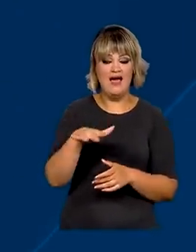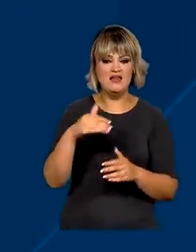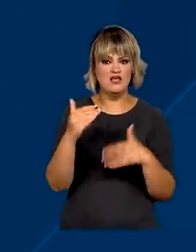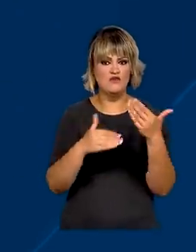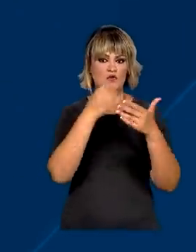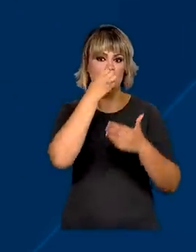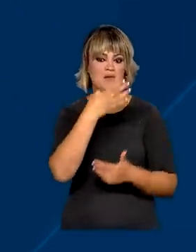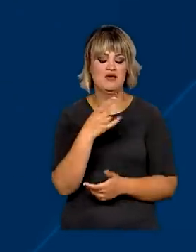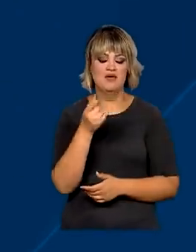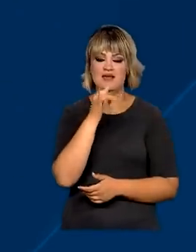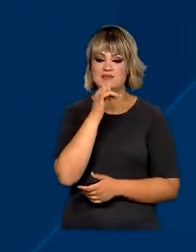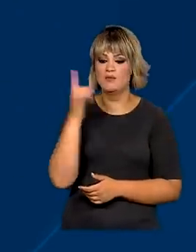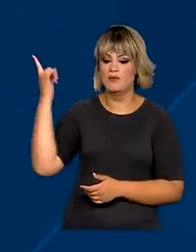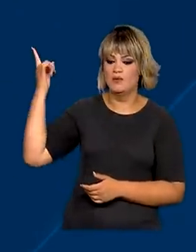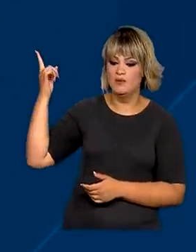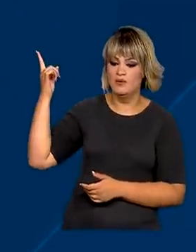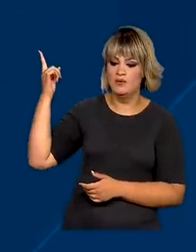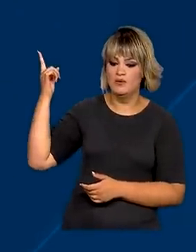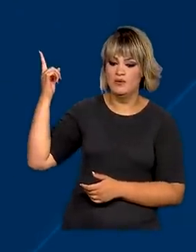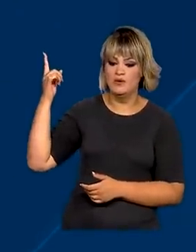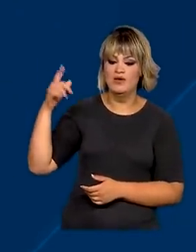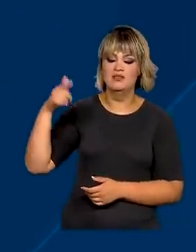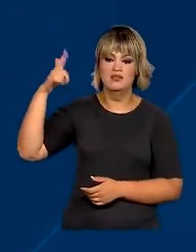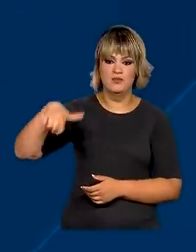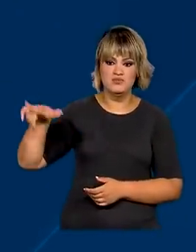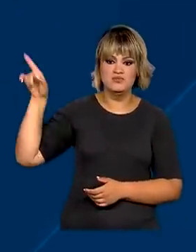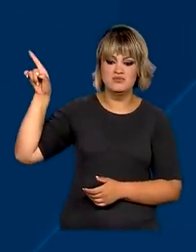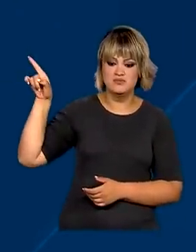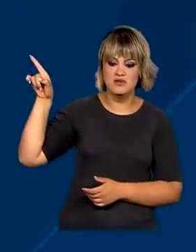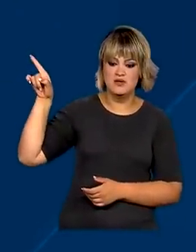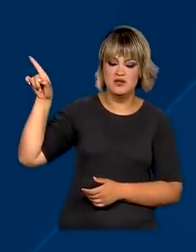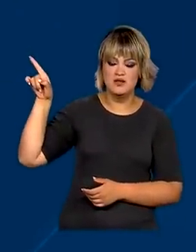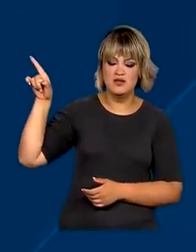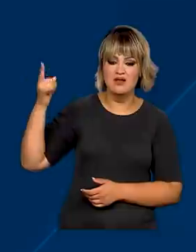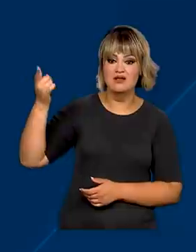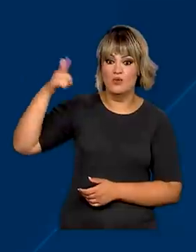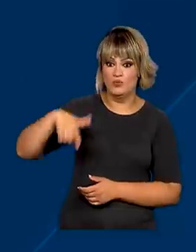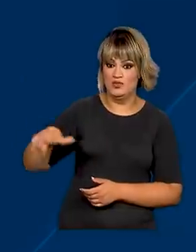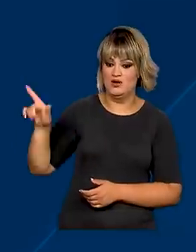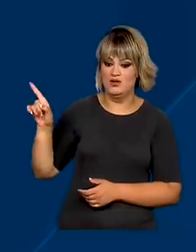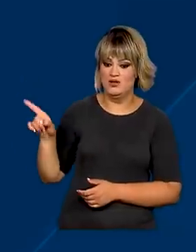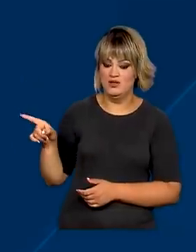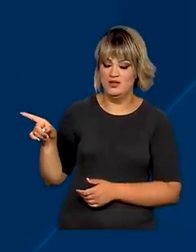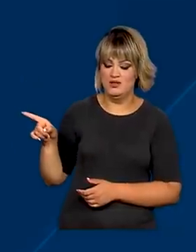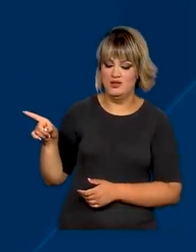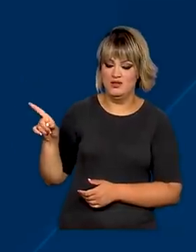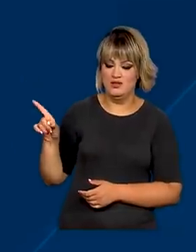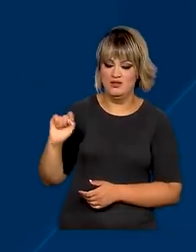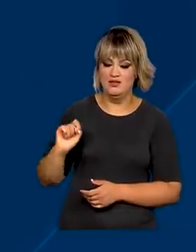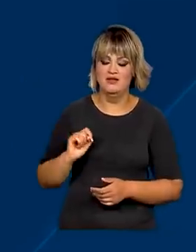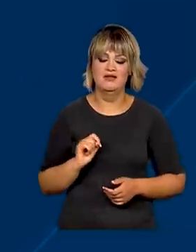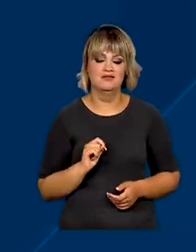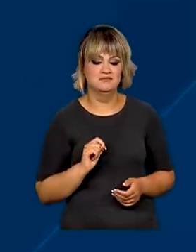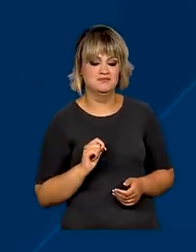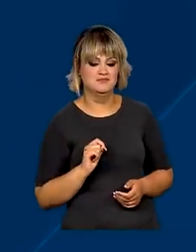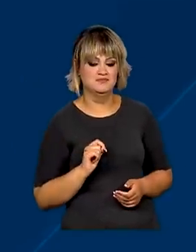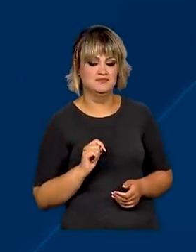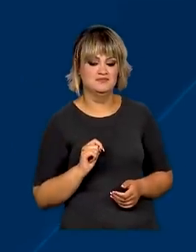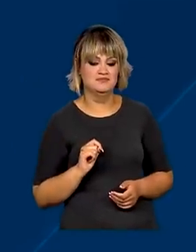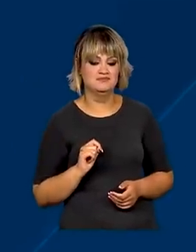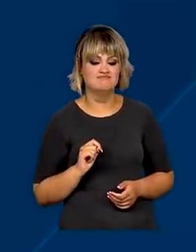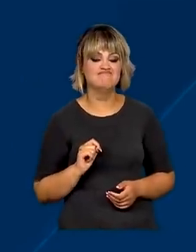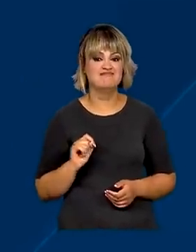ranking das que se modernizaram. Em seguida, vem as fábricas de equipamentos de informática e eletrônicos.